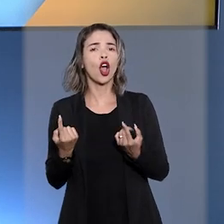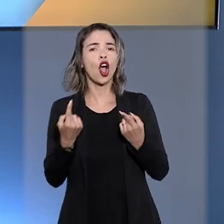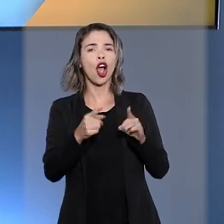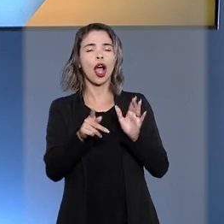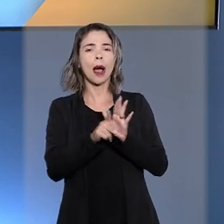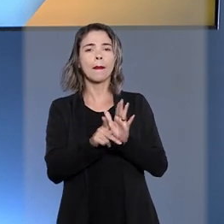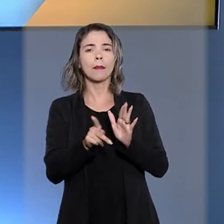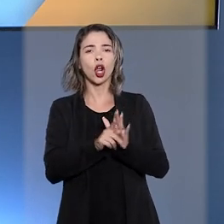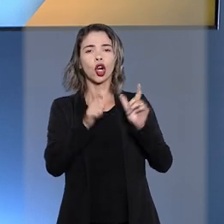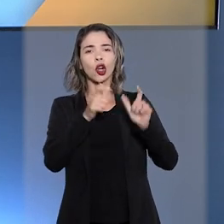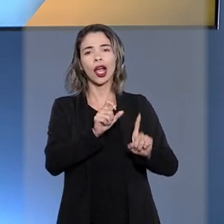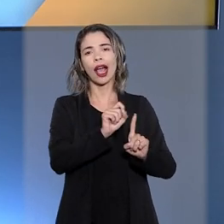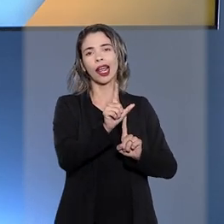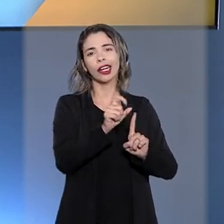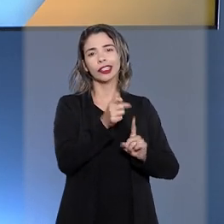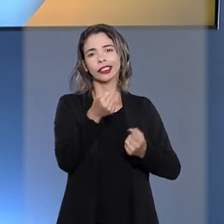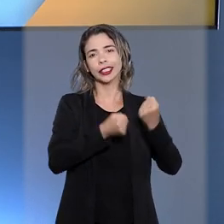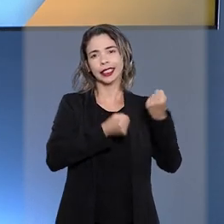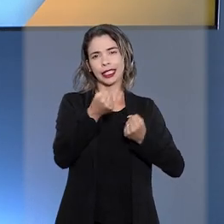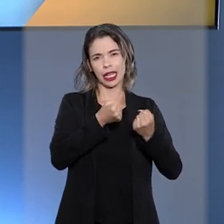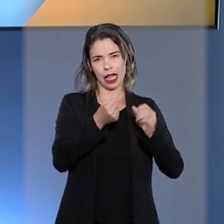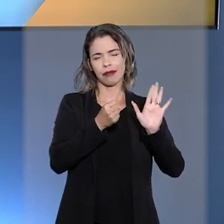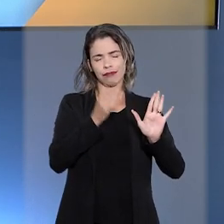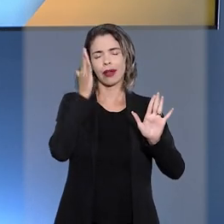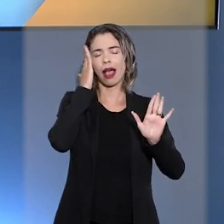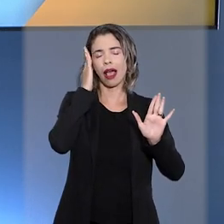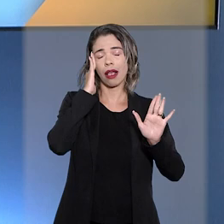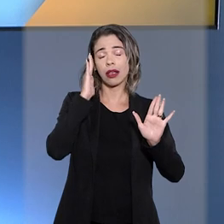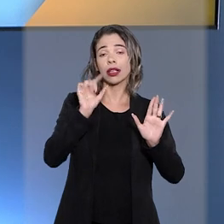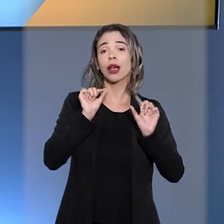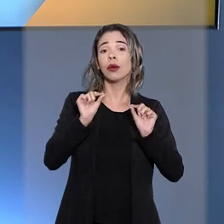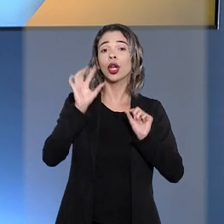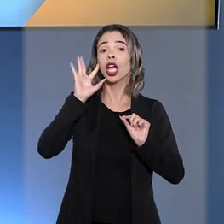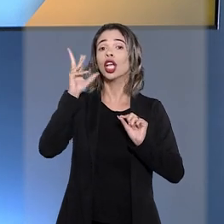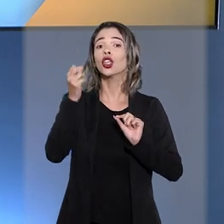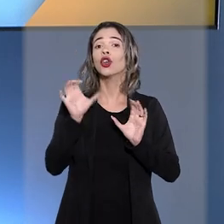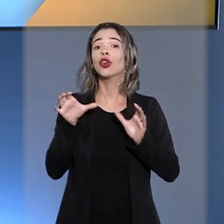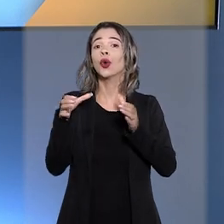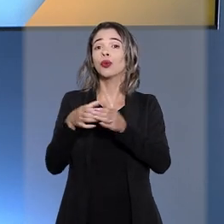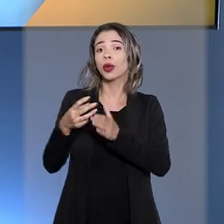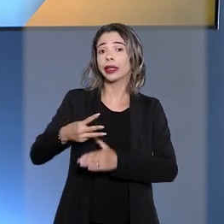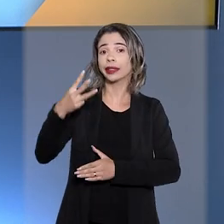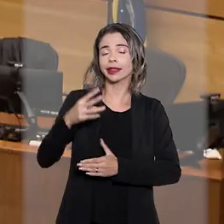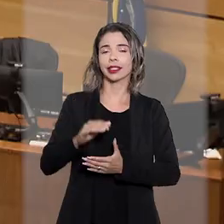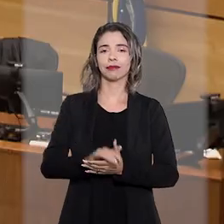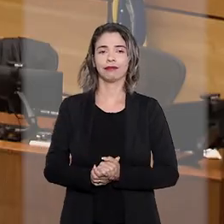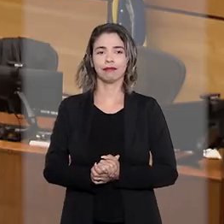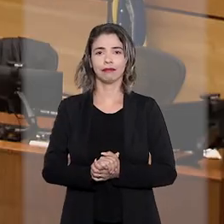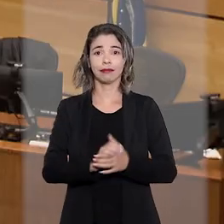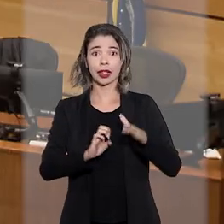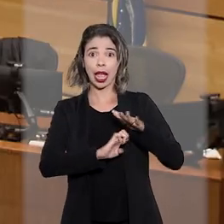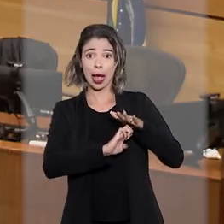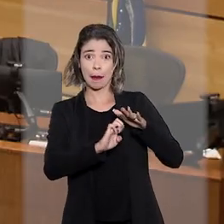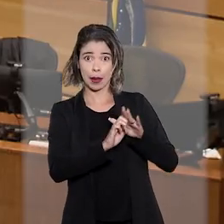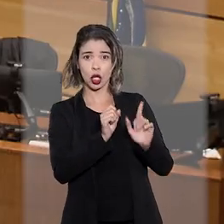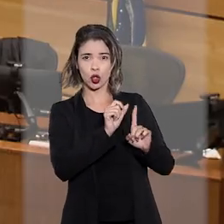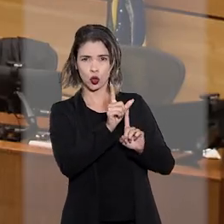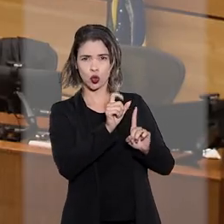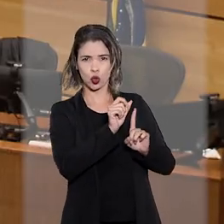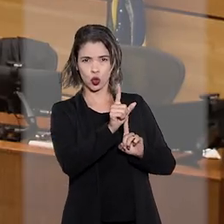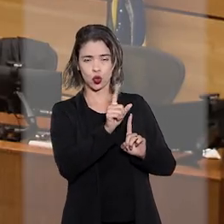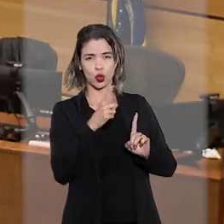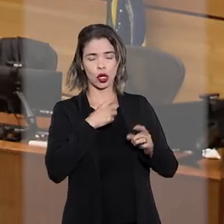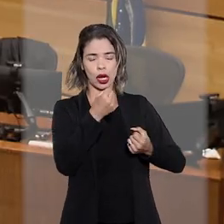movida por locadora de veículo. Saiba mais sobre a decisão da terceira turma. A locadora que